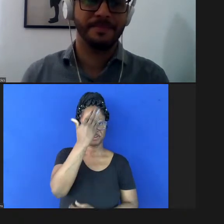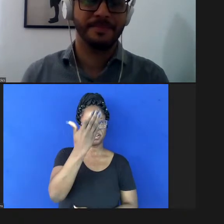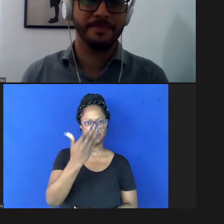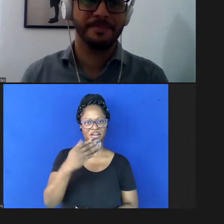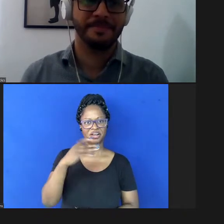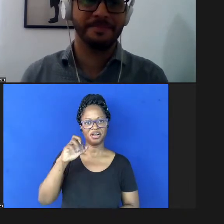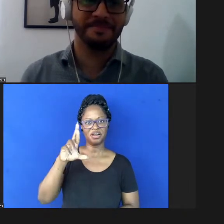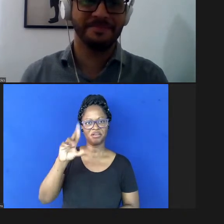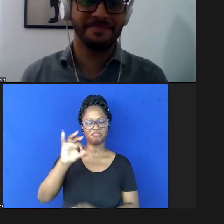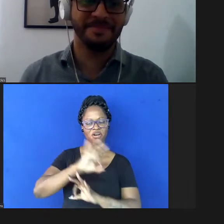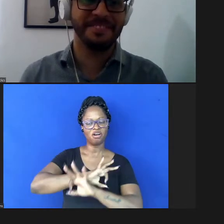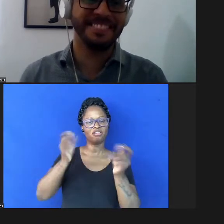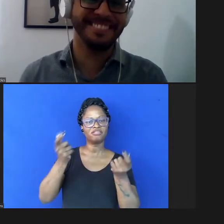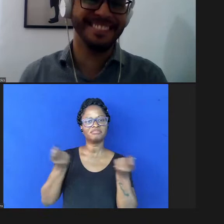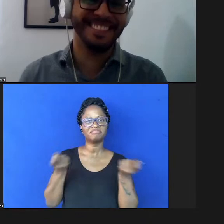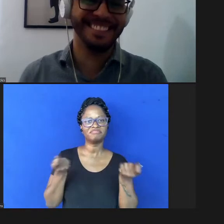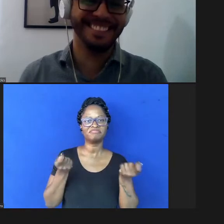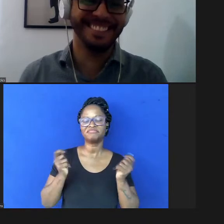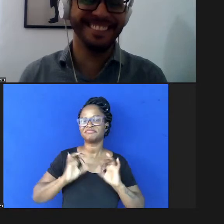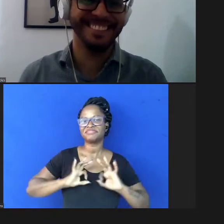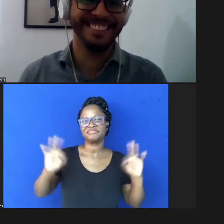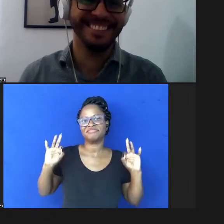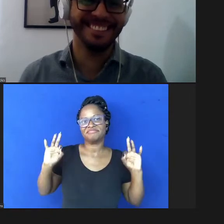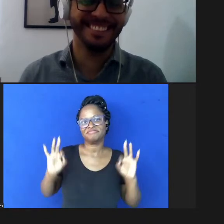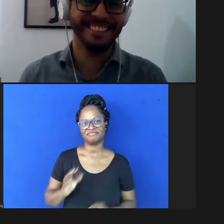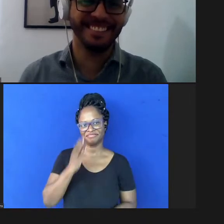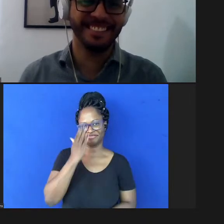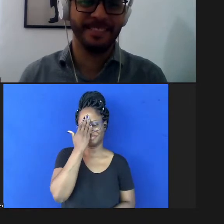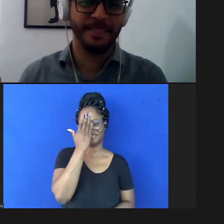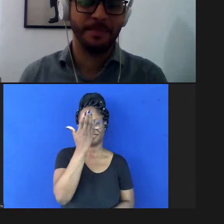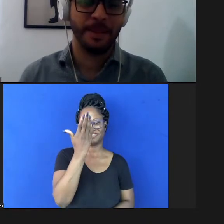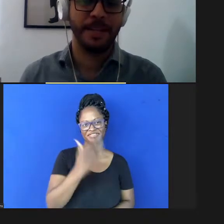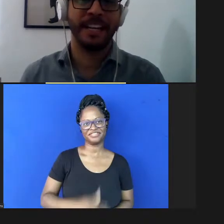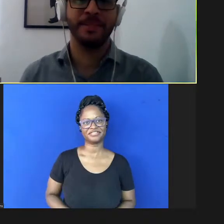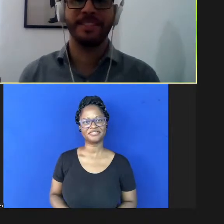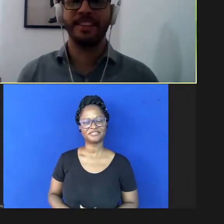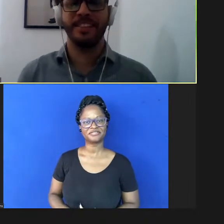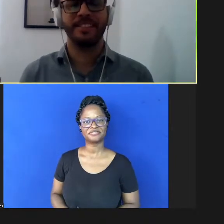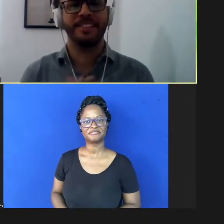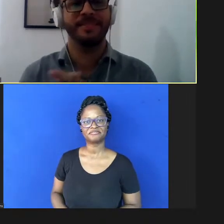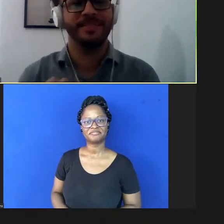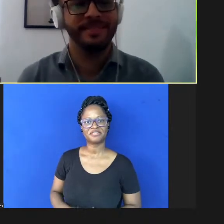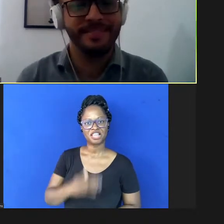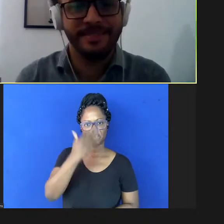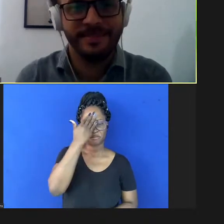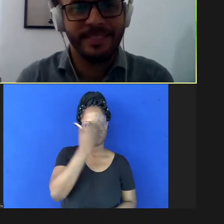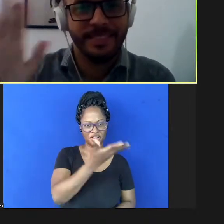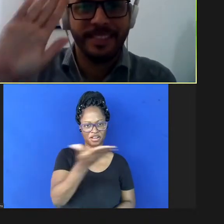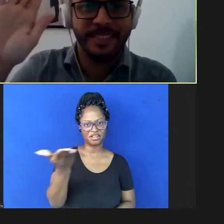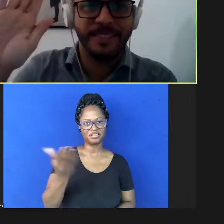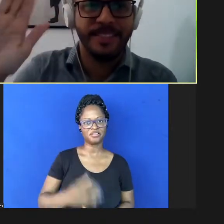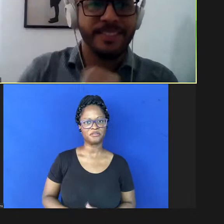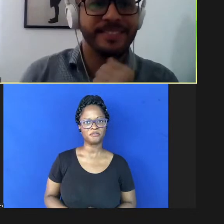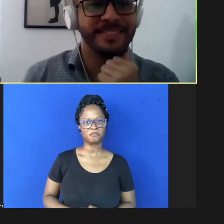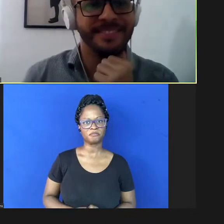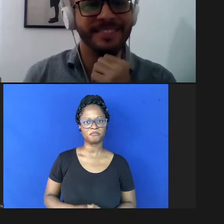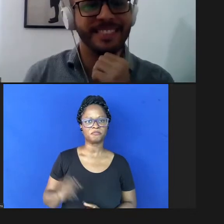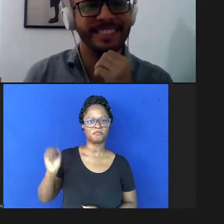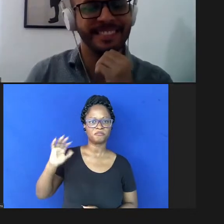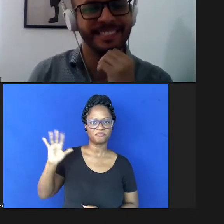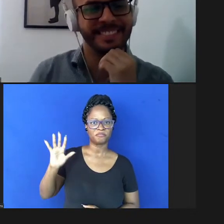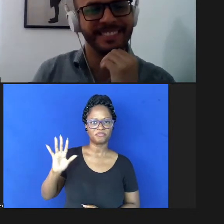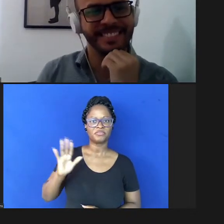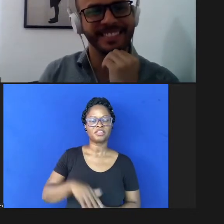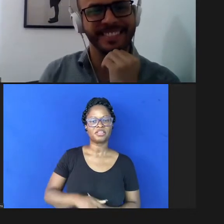excelente mediação muito obrigada obrigado a vocês gente muito